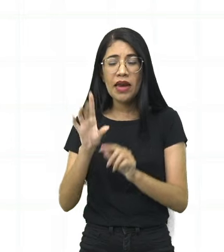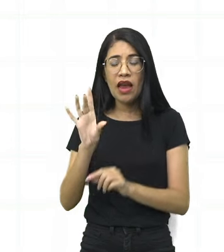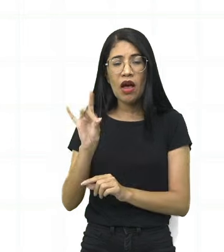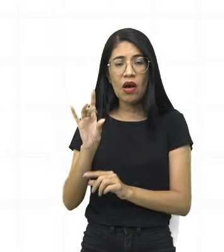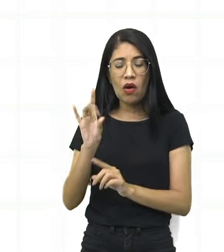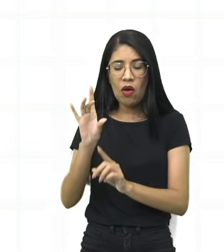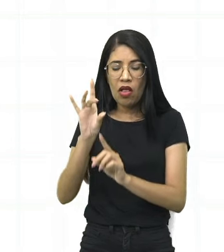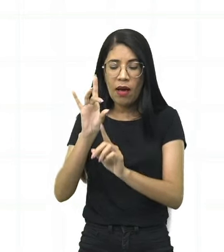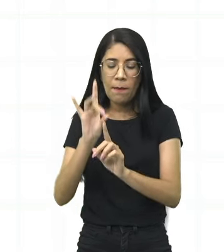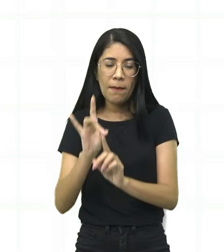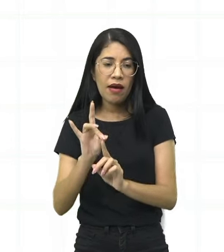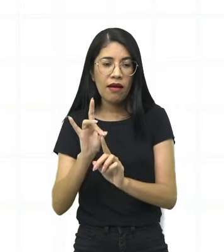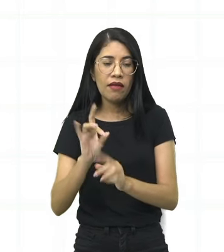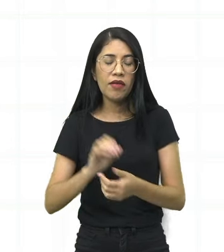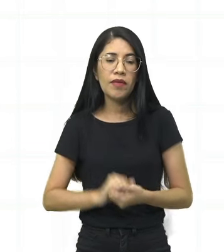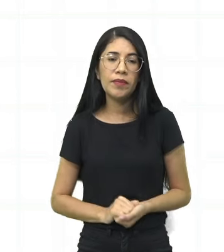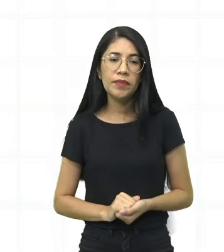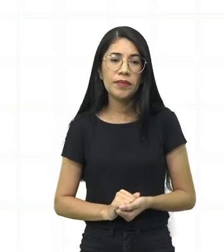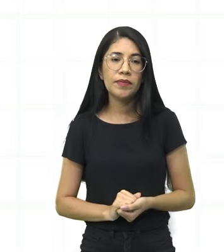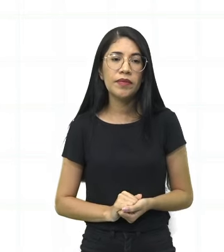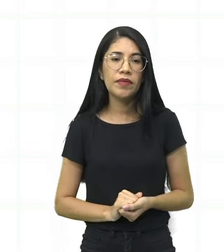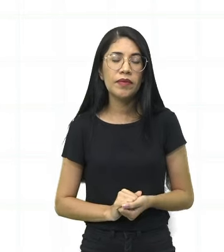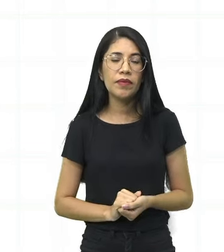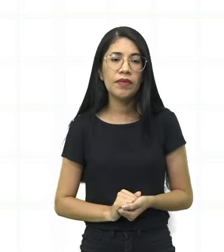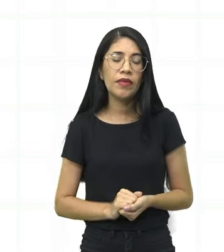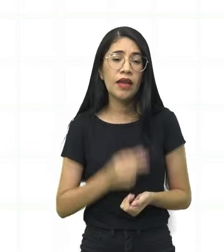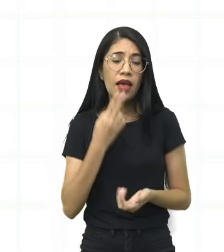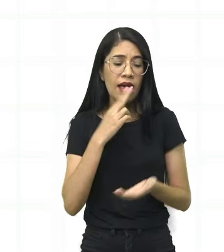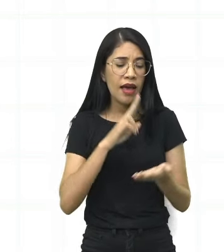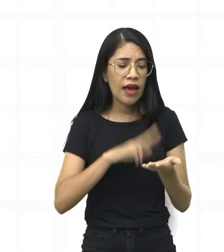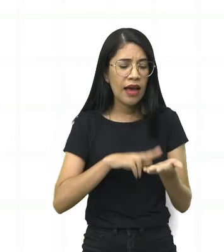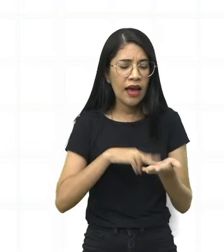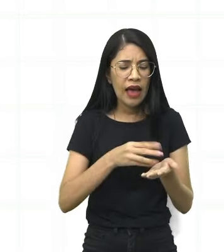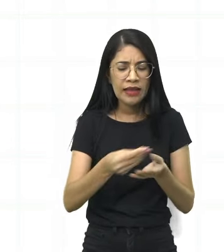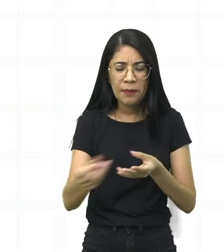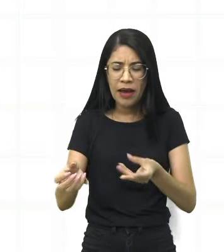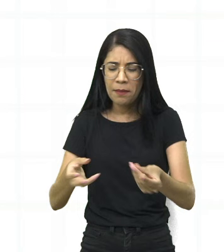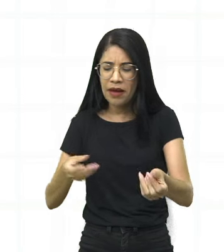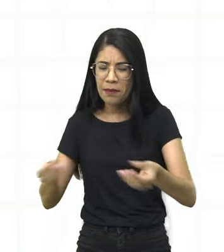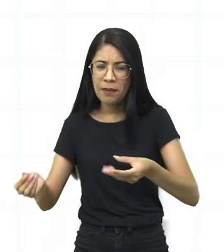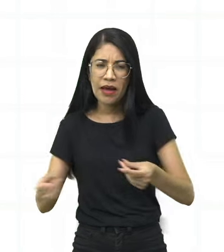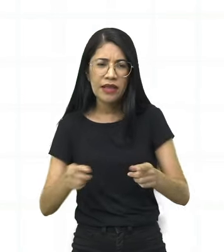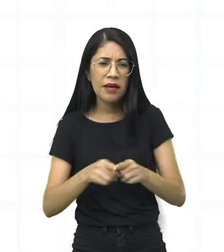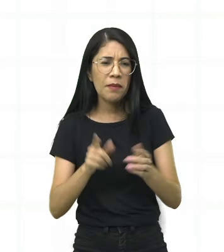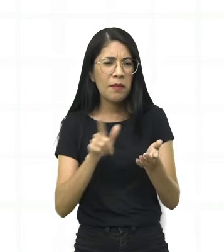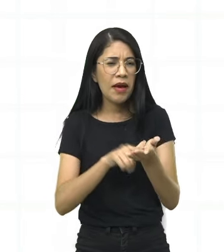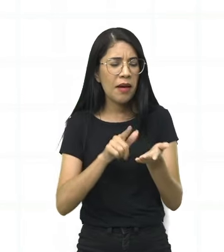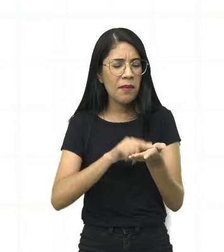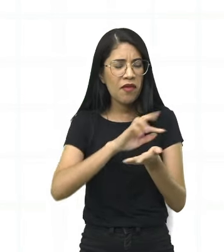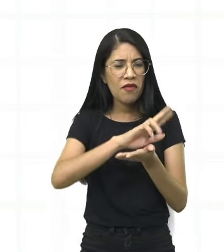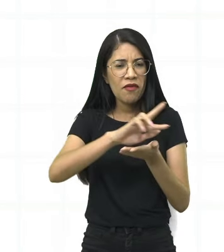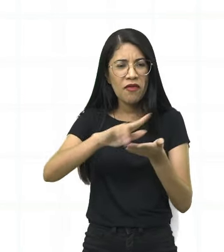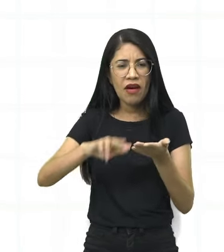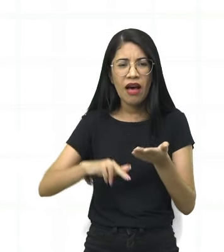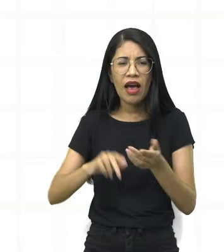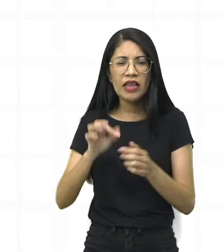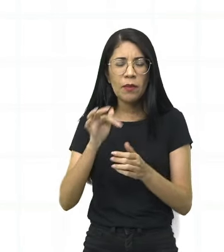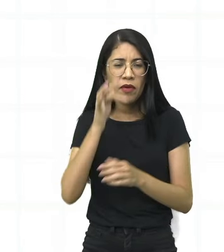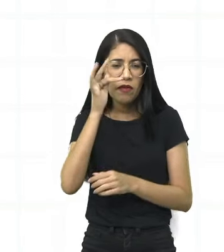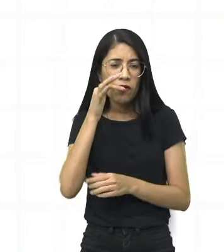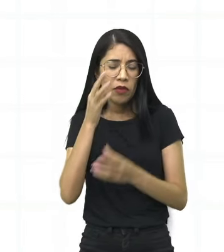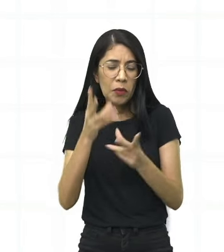resto de cola no pescoço. Cartas espalhadas, muitas folhas e pétalas secas.